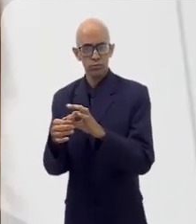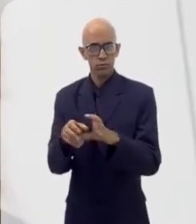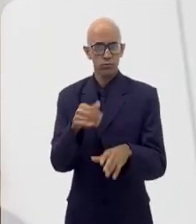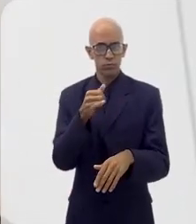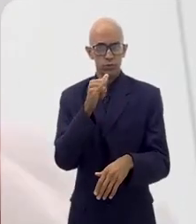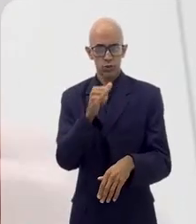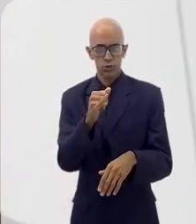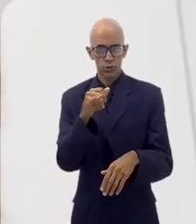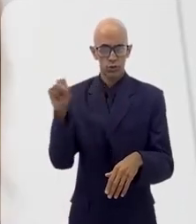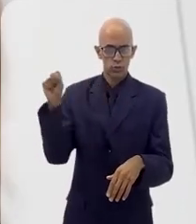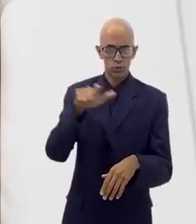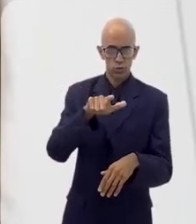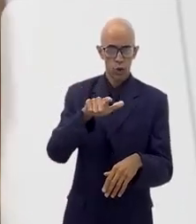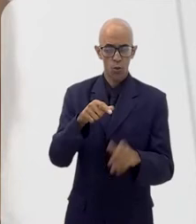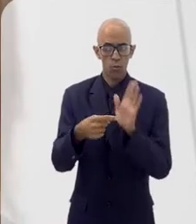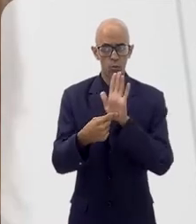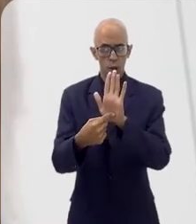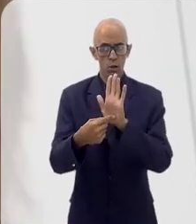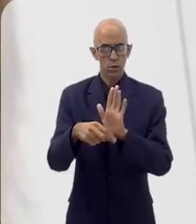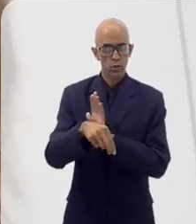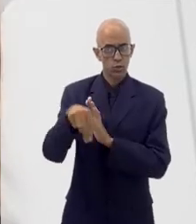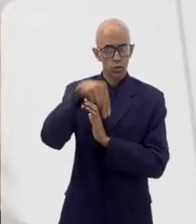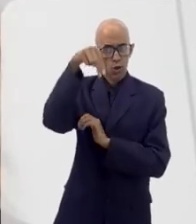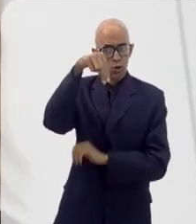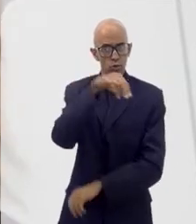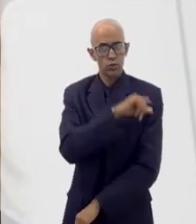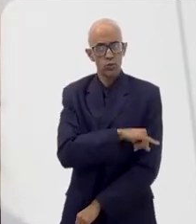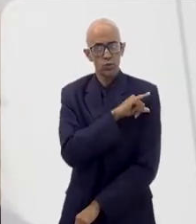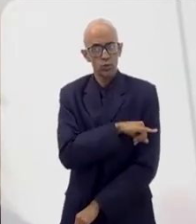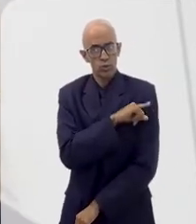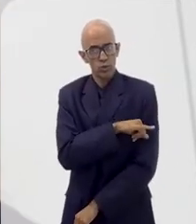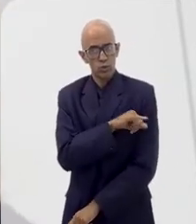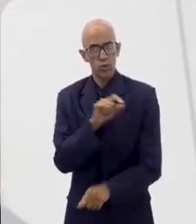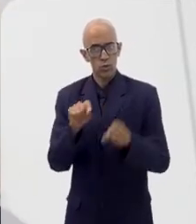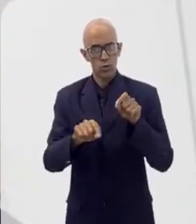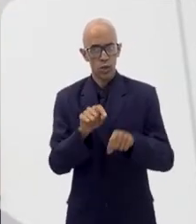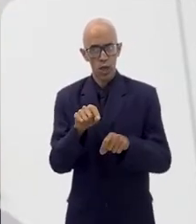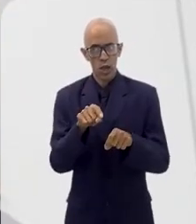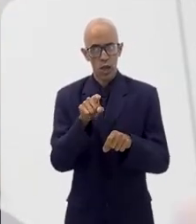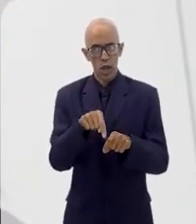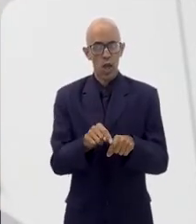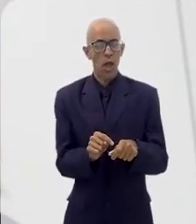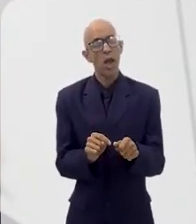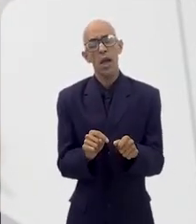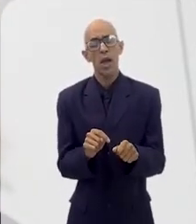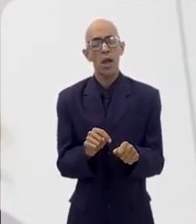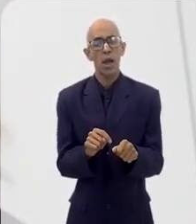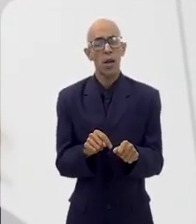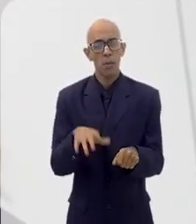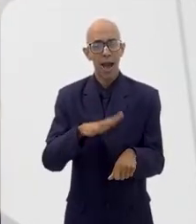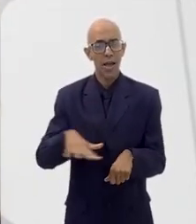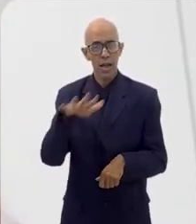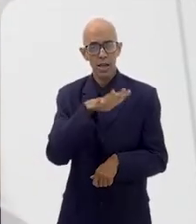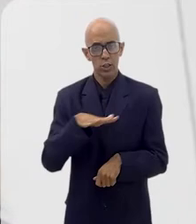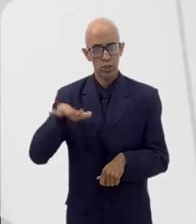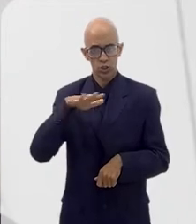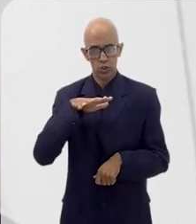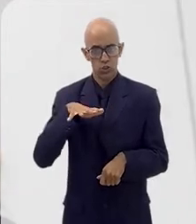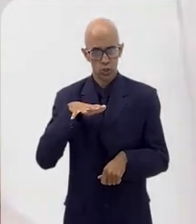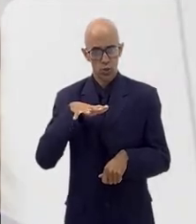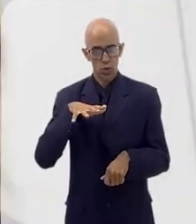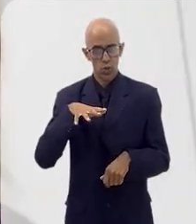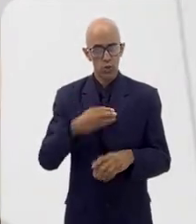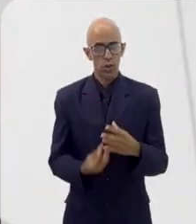fotovoltaica traz de bom lá para o norte fluminense, que é o norte fluminense acaba se tornando uma região,